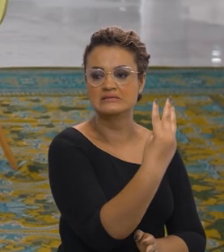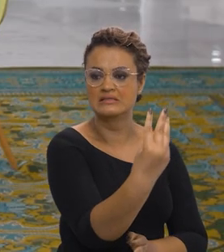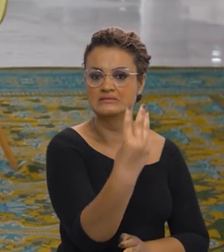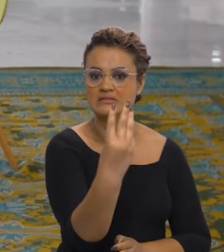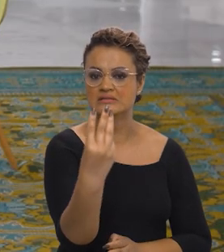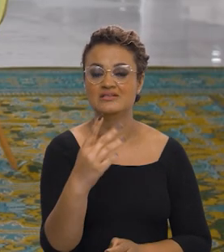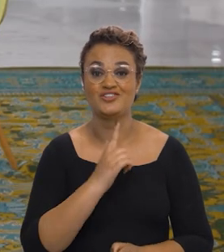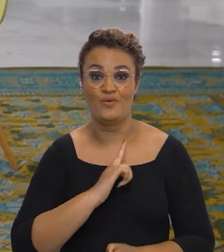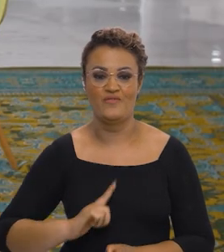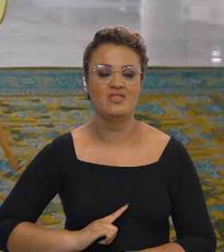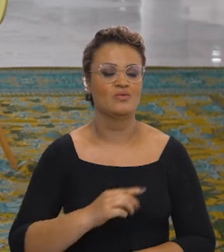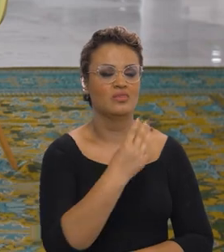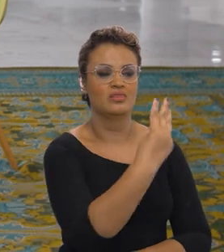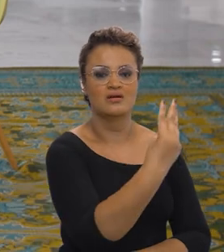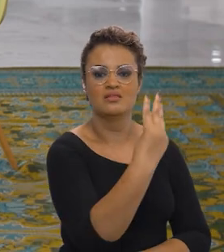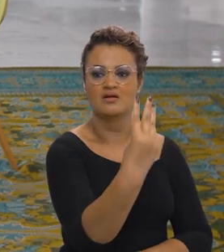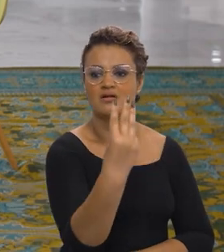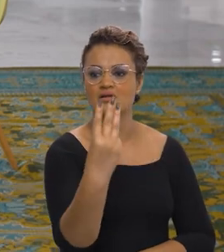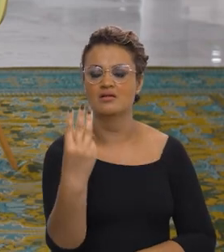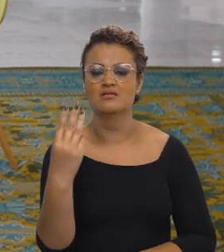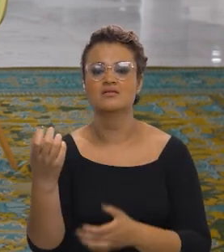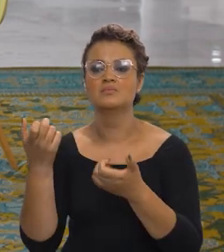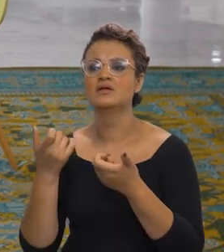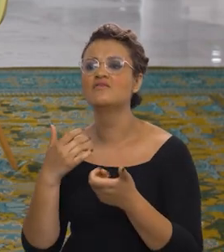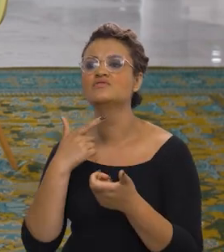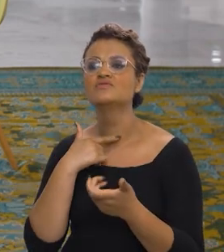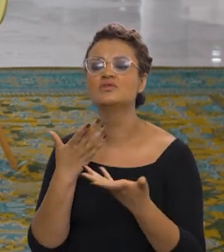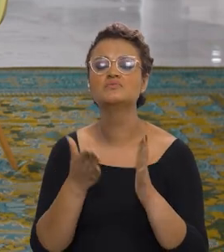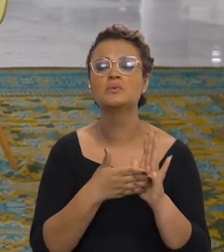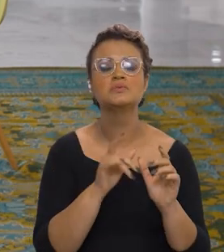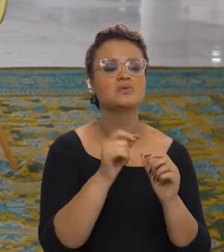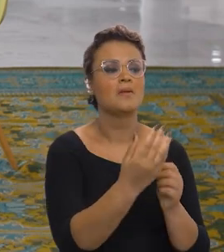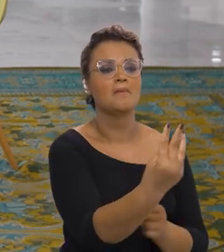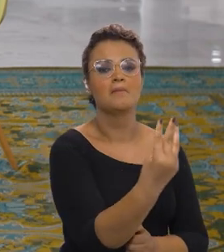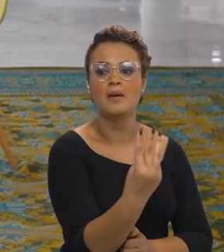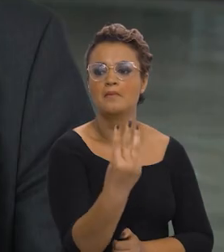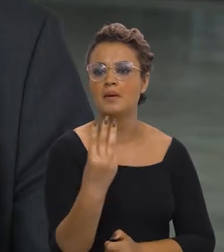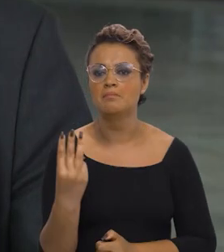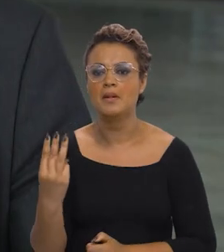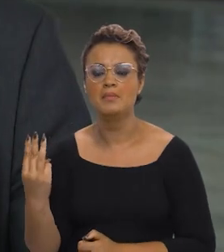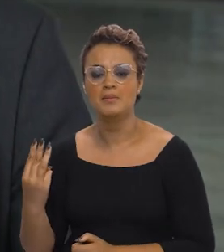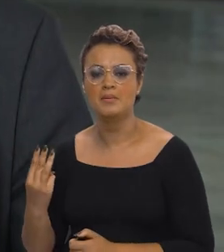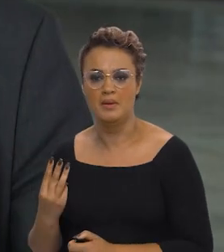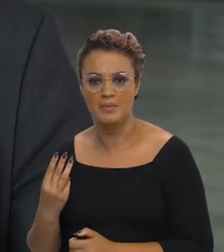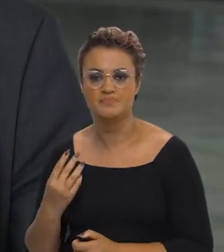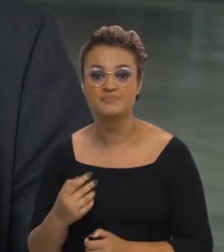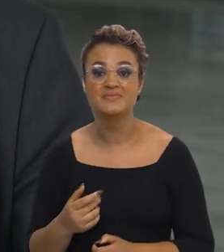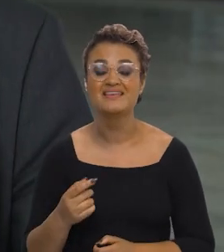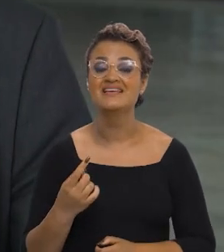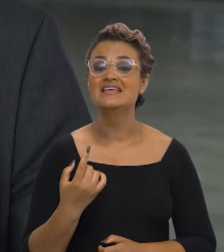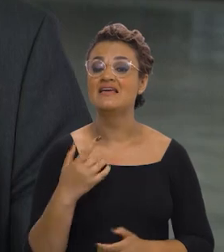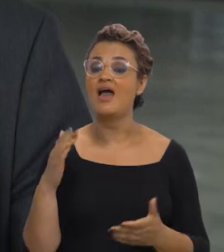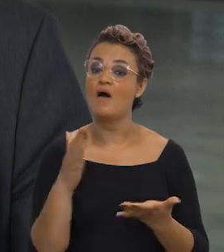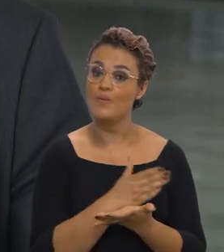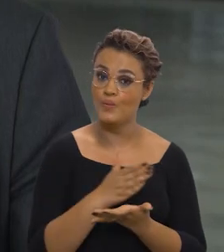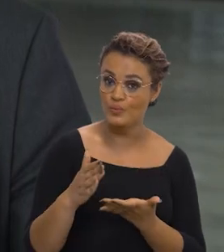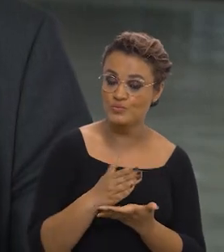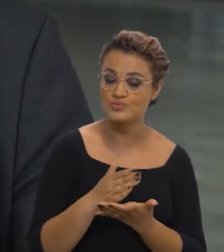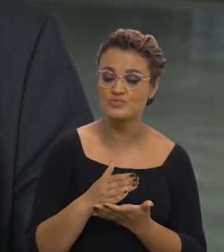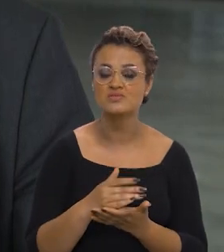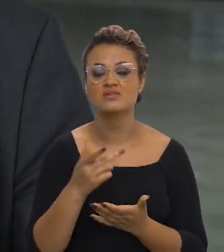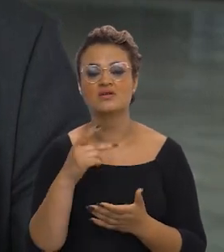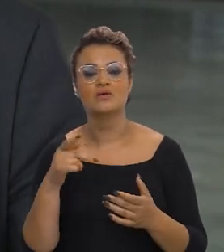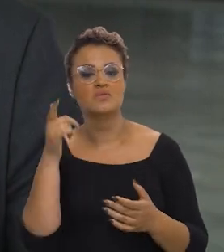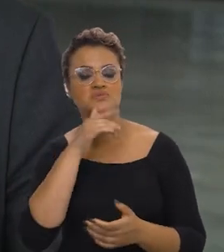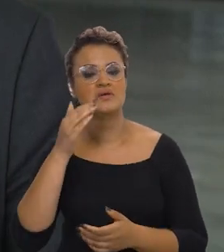governo, de cada governador, de cada estado, né? E os governadores foram, alguns